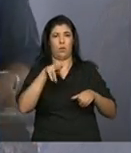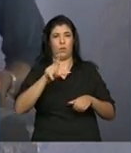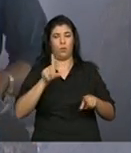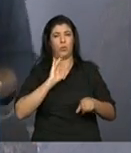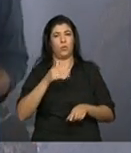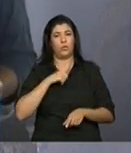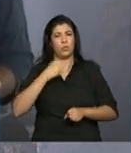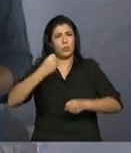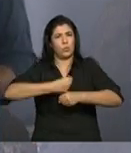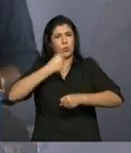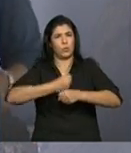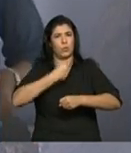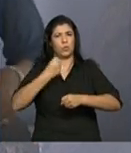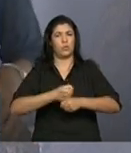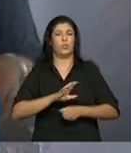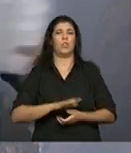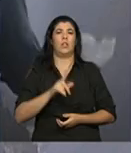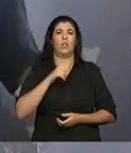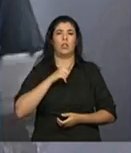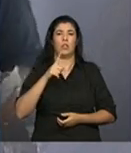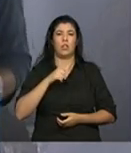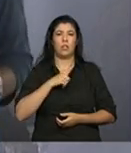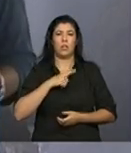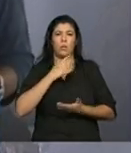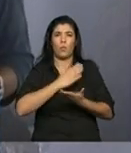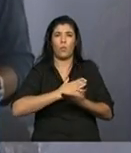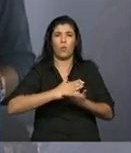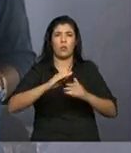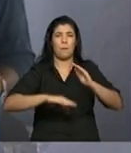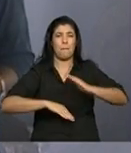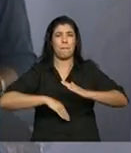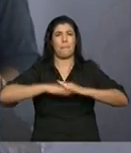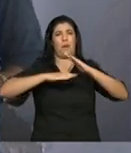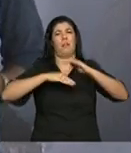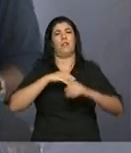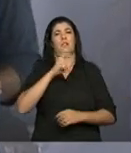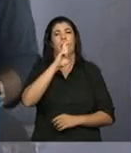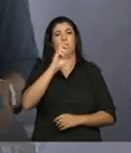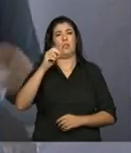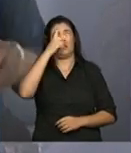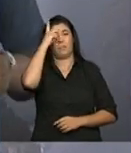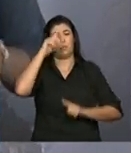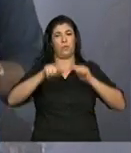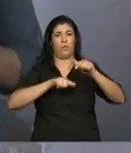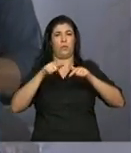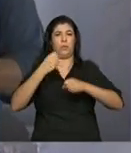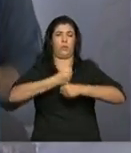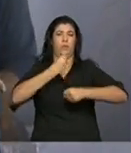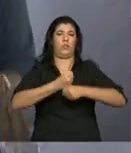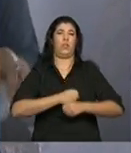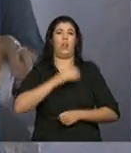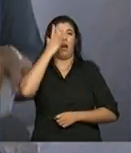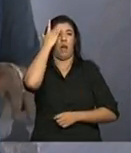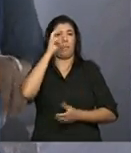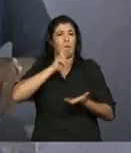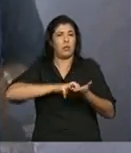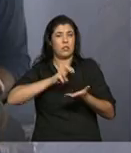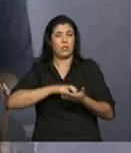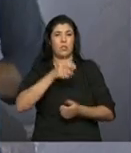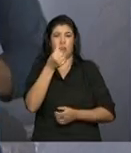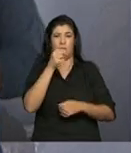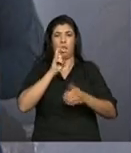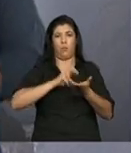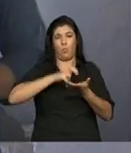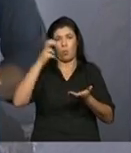estava sendo construído a obra no seu pico, empregou 500 funcionários. Amanhã, de manhã cedinho, já a partir das seis da